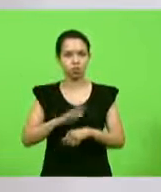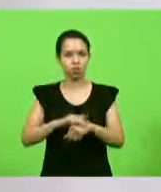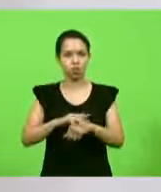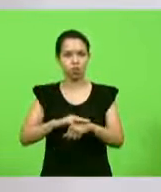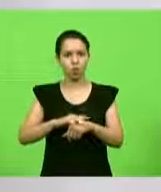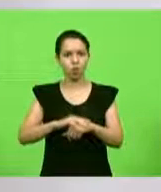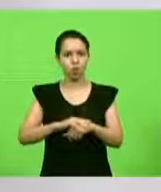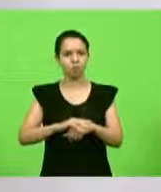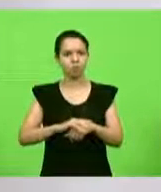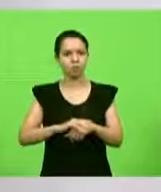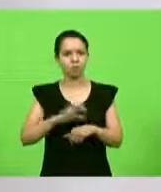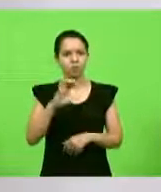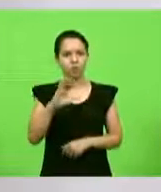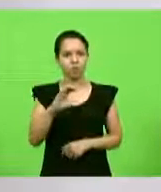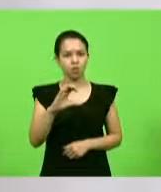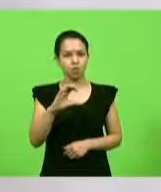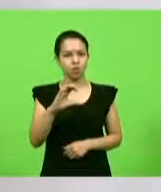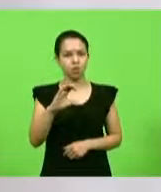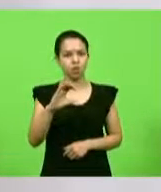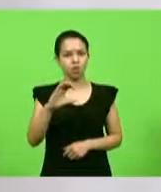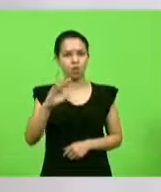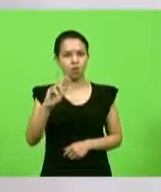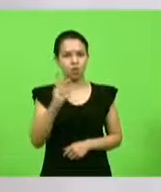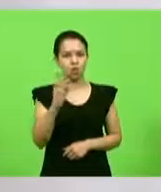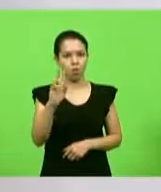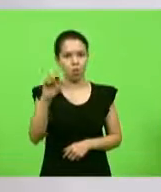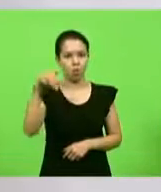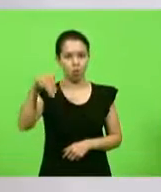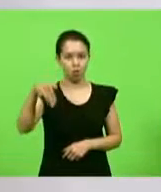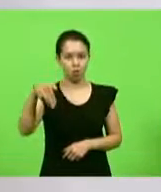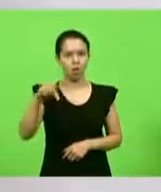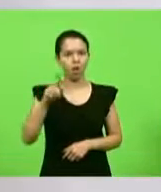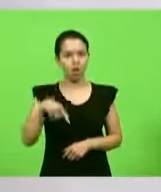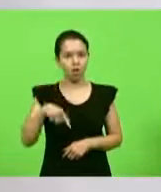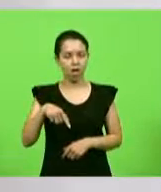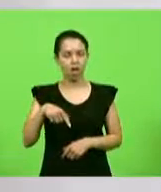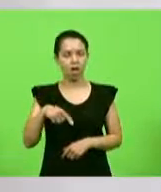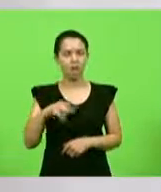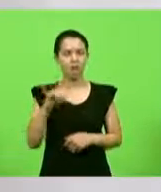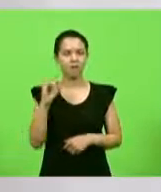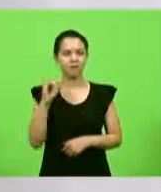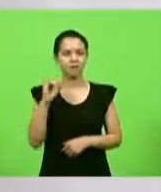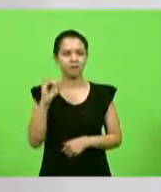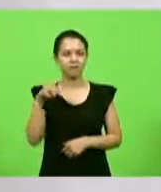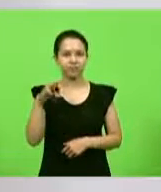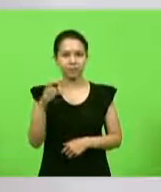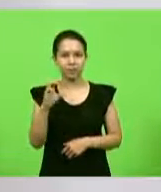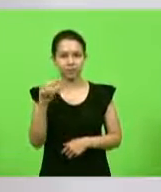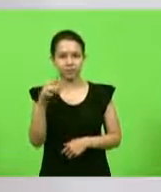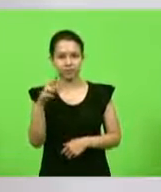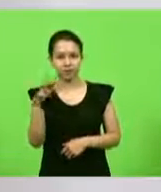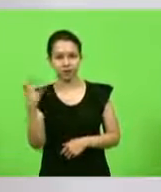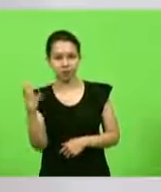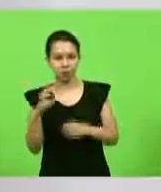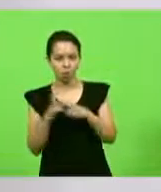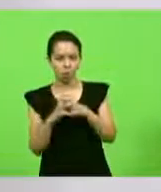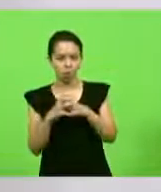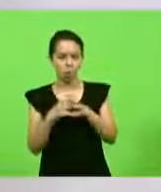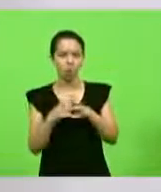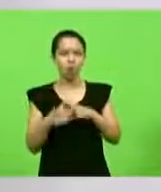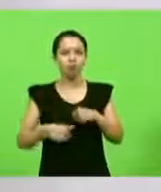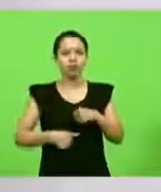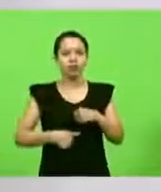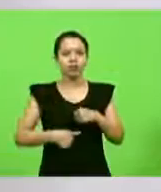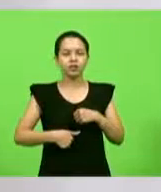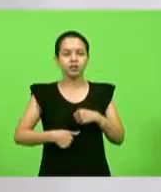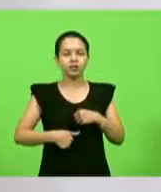Doença de Crohn é uma inflamação no intestino. Chegou na minha casa, muito triste. Eu pensei que tinha acontecido alguma coisa